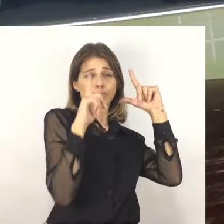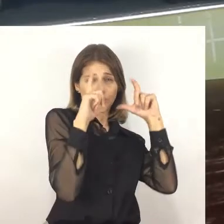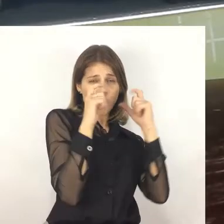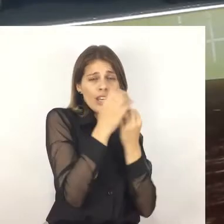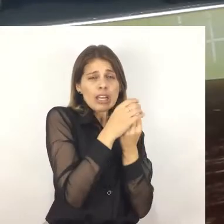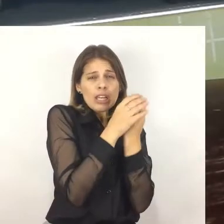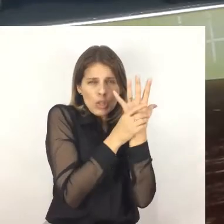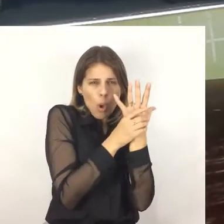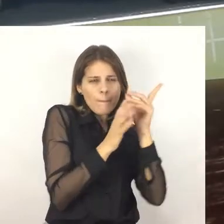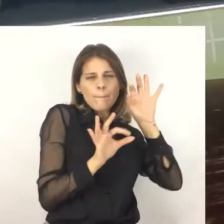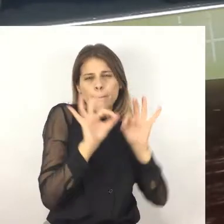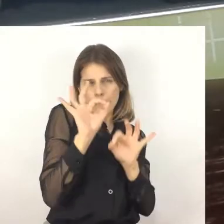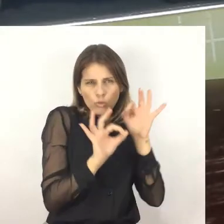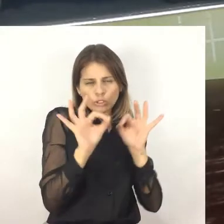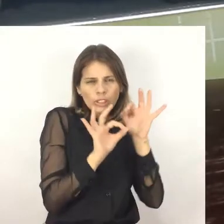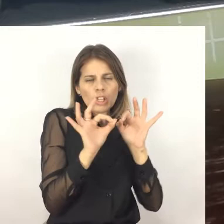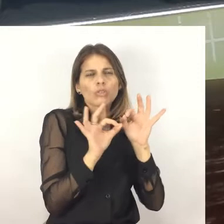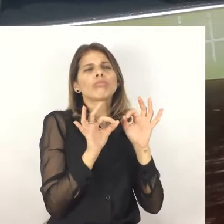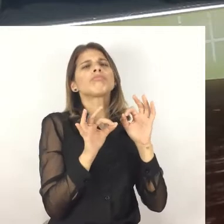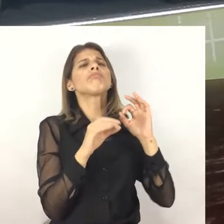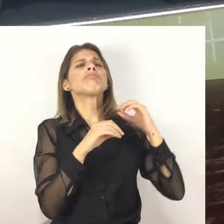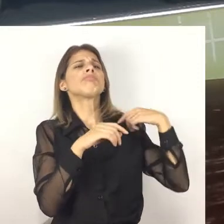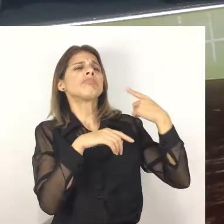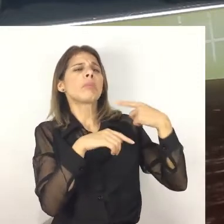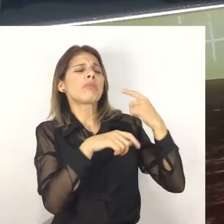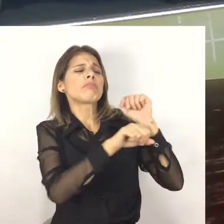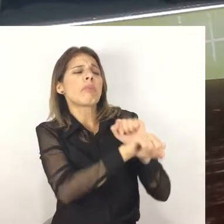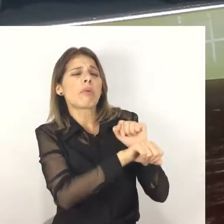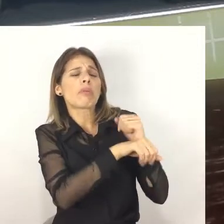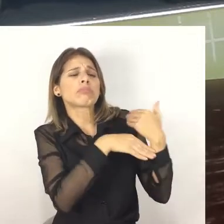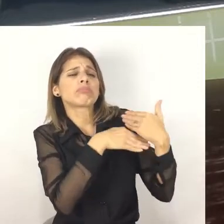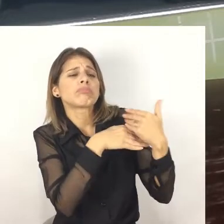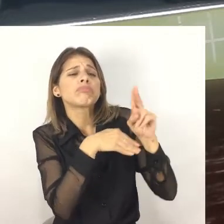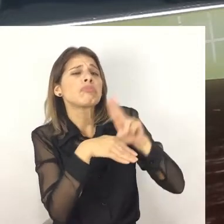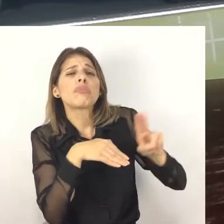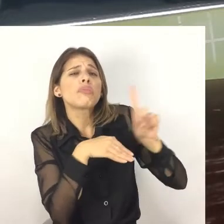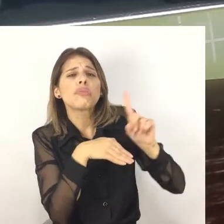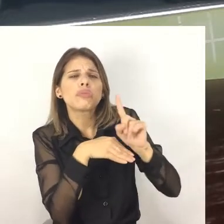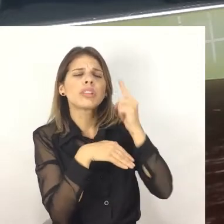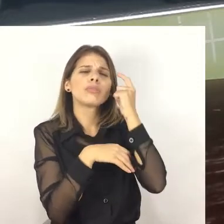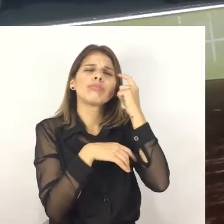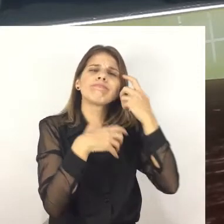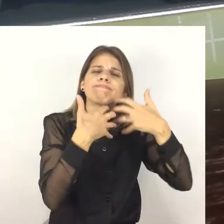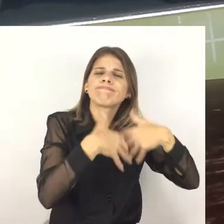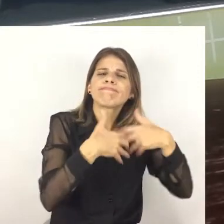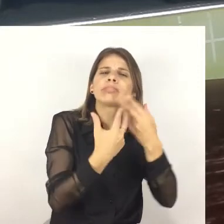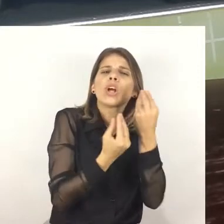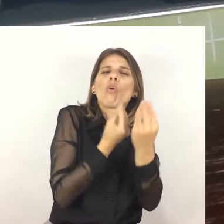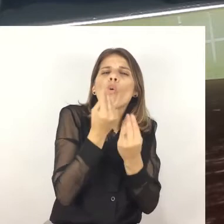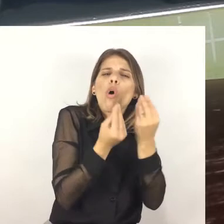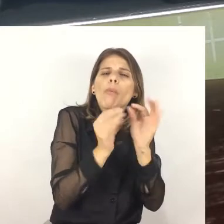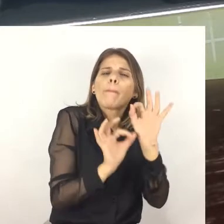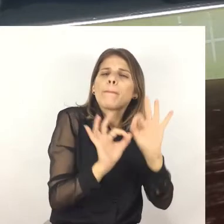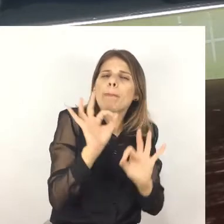que na verdade é um trabalho que eu fiz com um grupo de artistas de